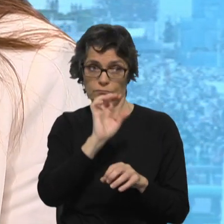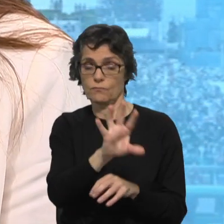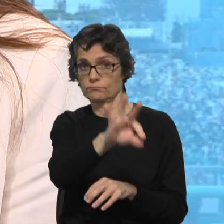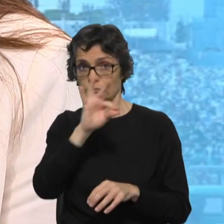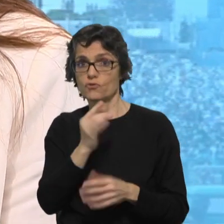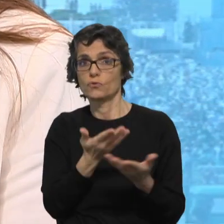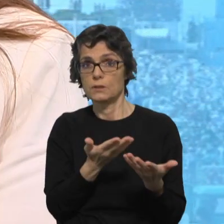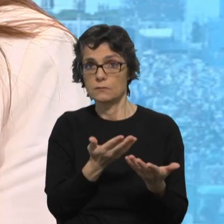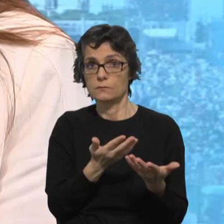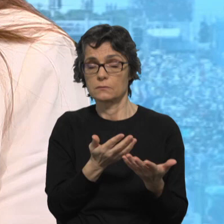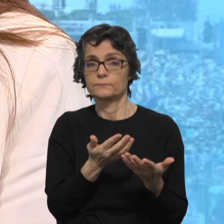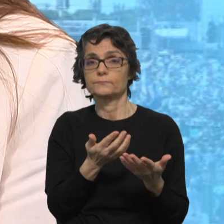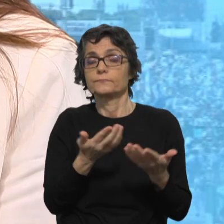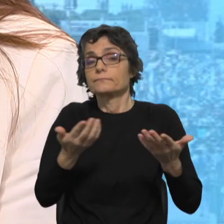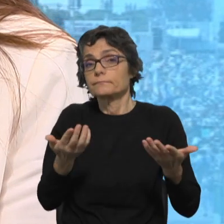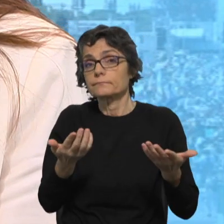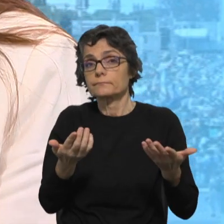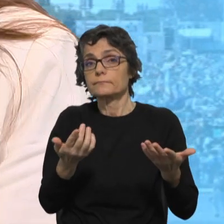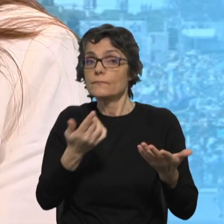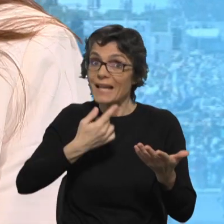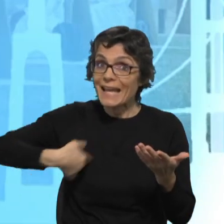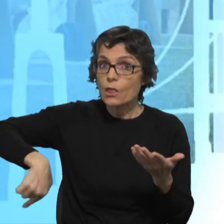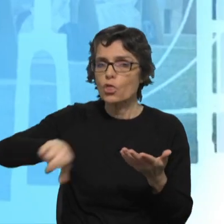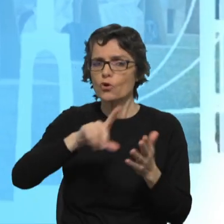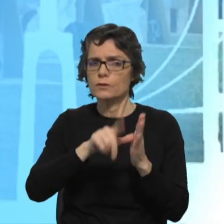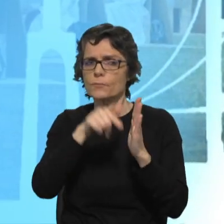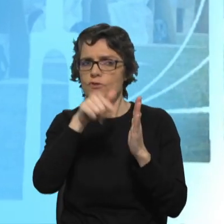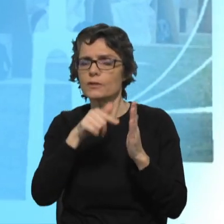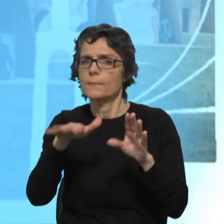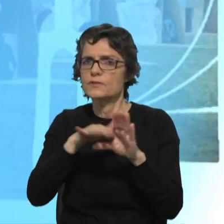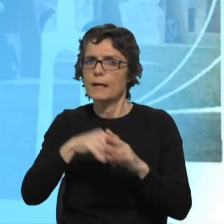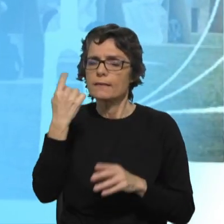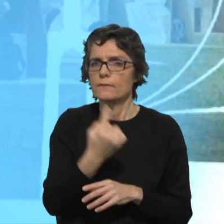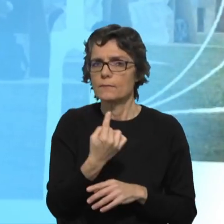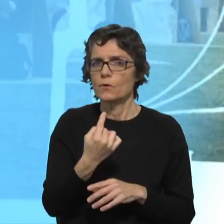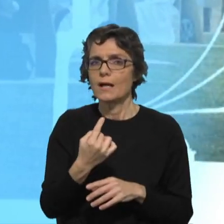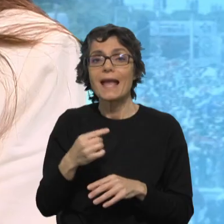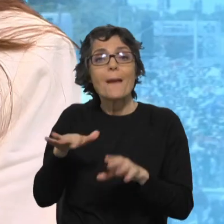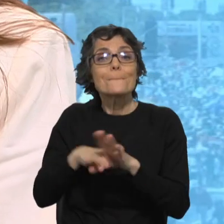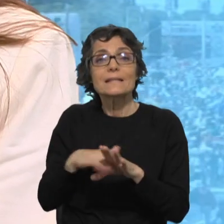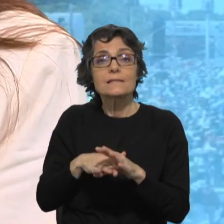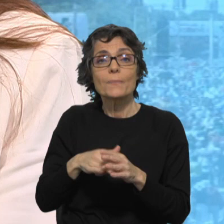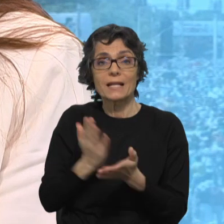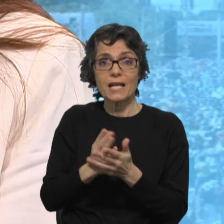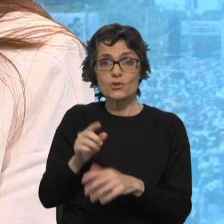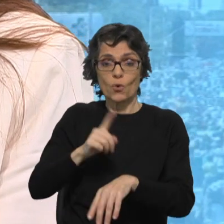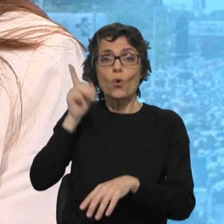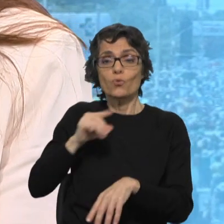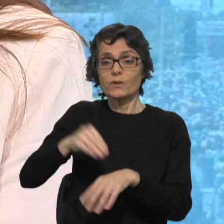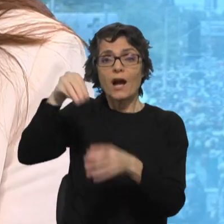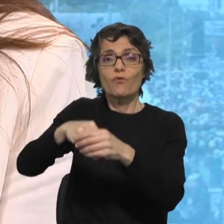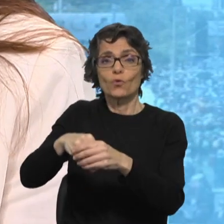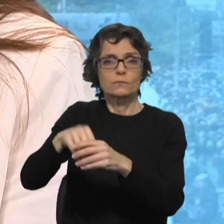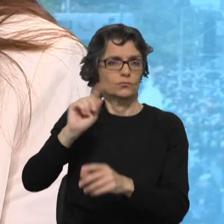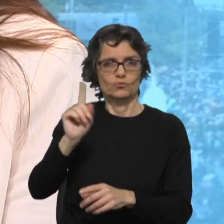portugueses e, portanto, todos nós temos que participar. E participar não é só votar, é também, como dizia a Inês,